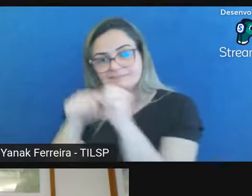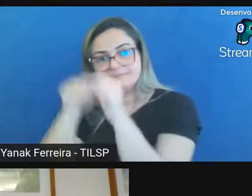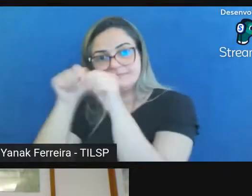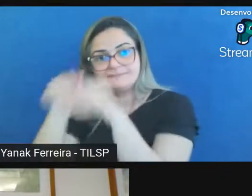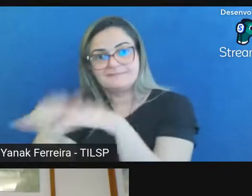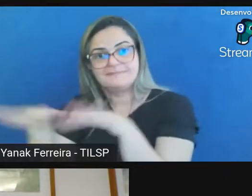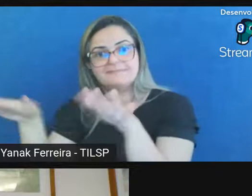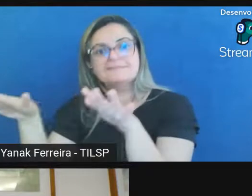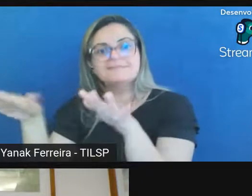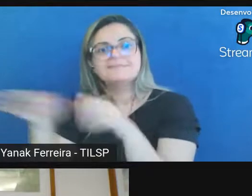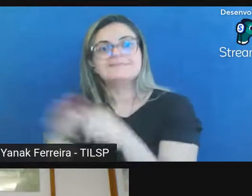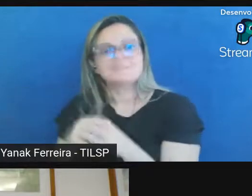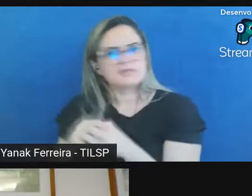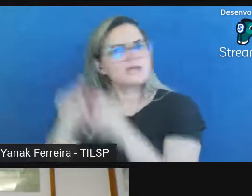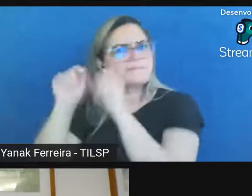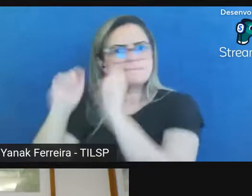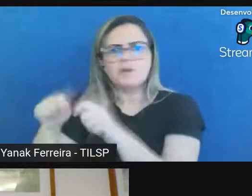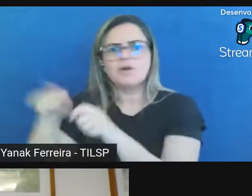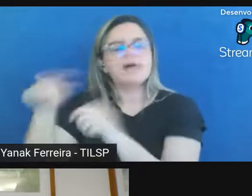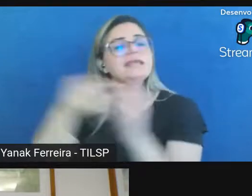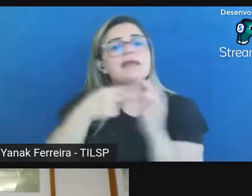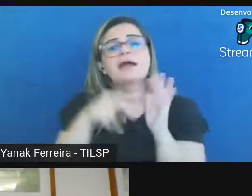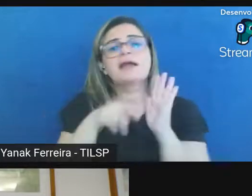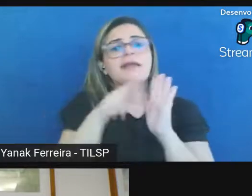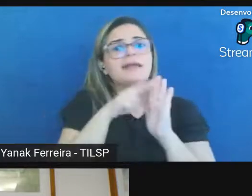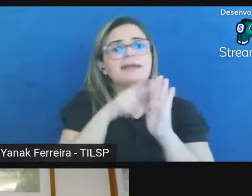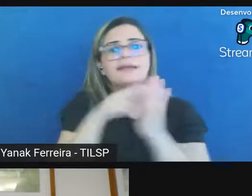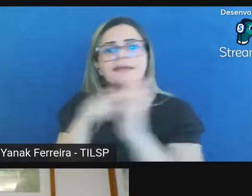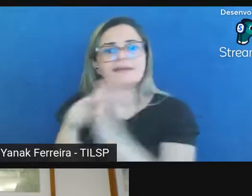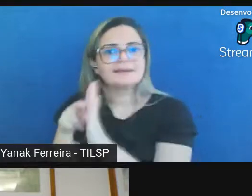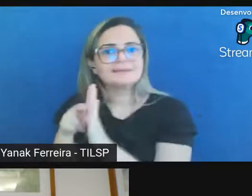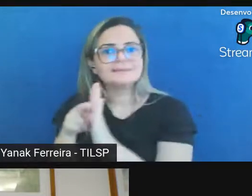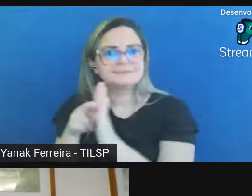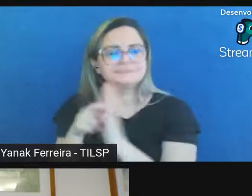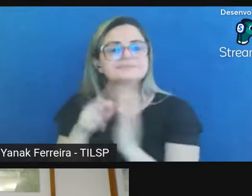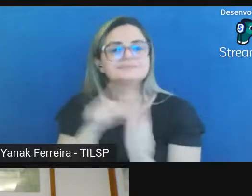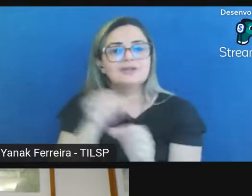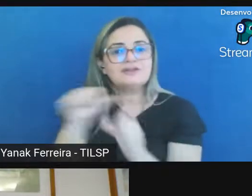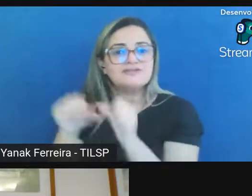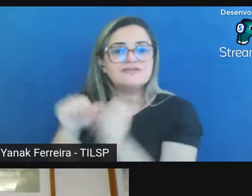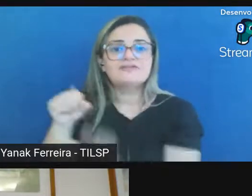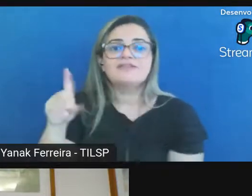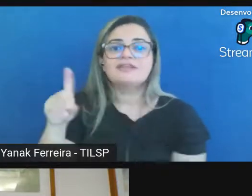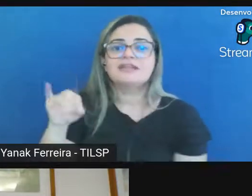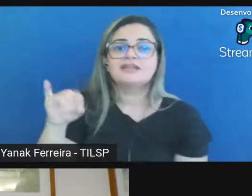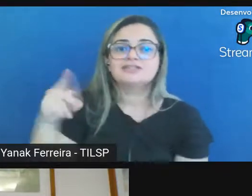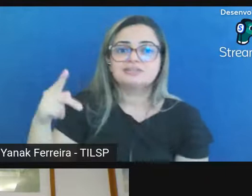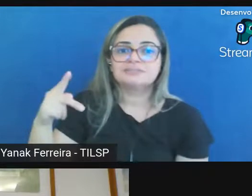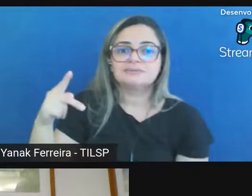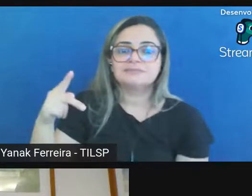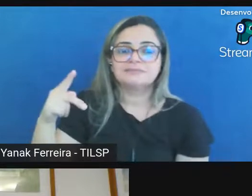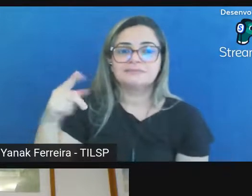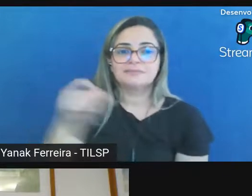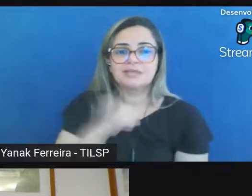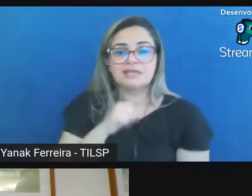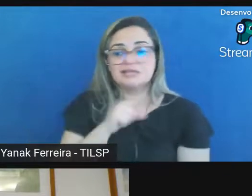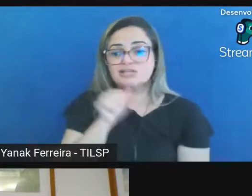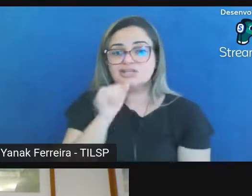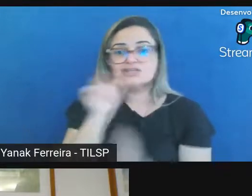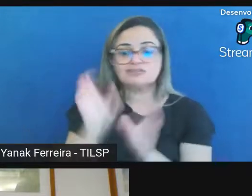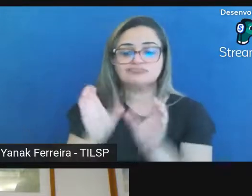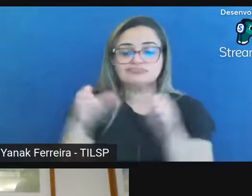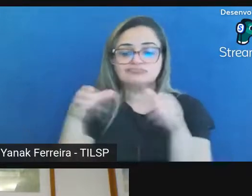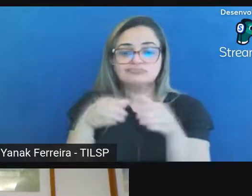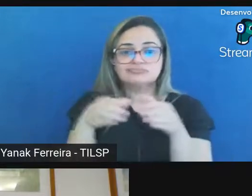problema de patente aí a política vira DIP enquanto tem patente que eu não vou liberar ele fica só no